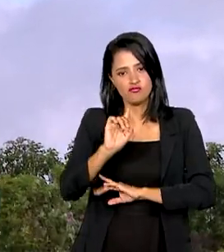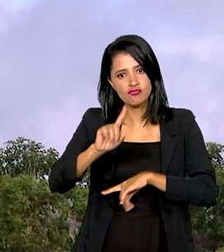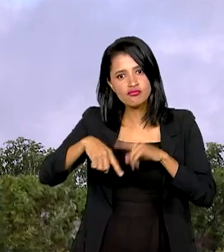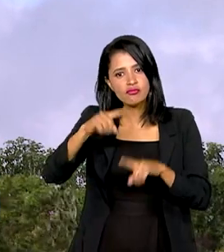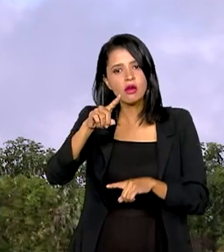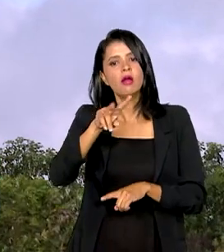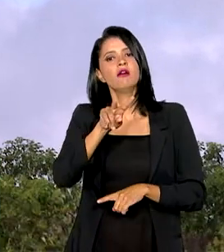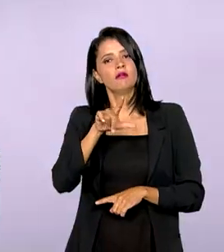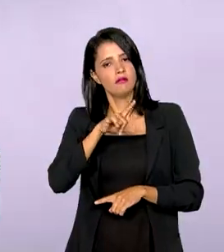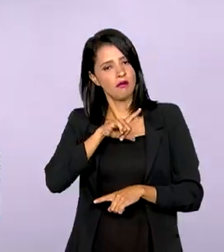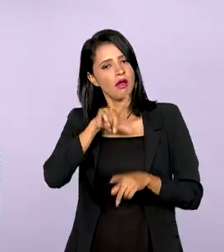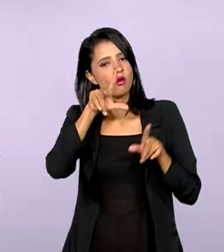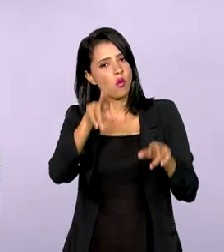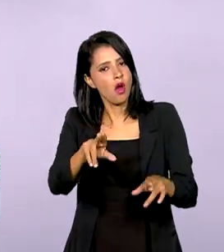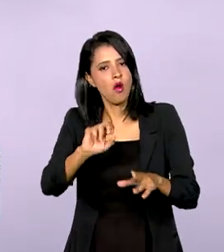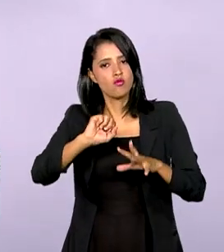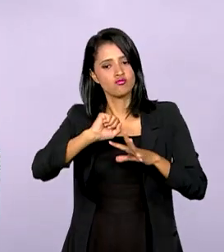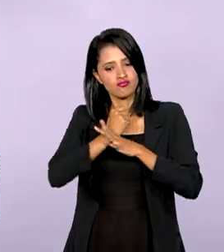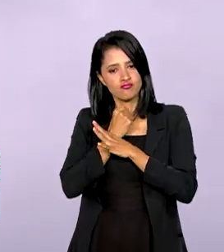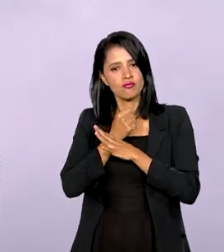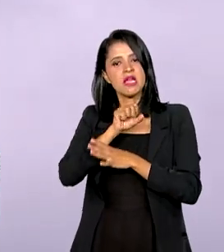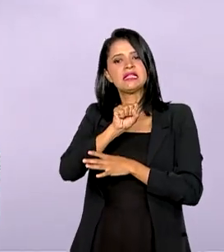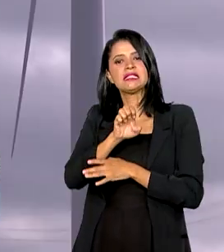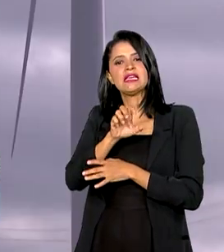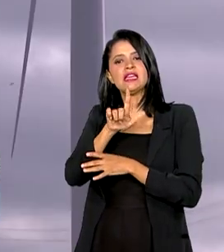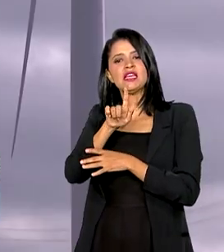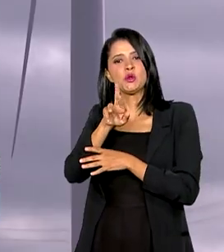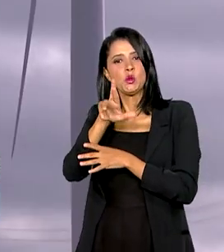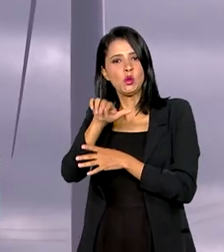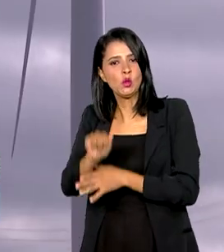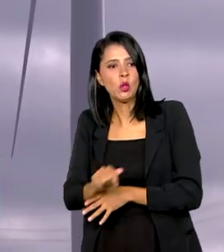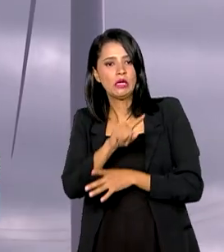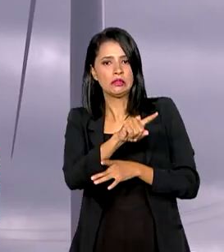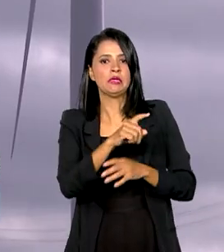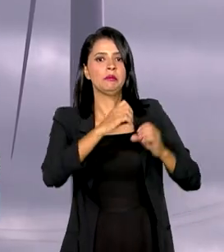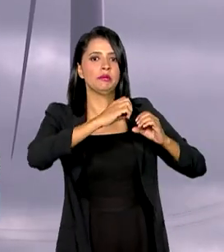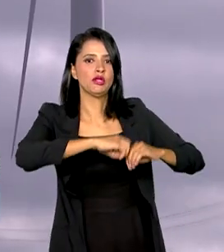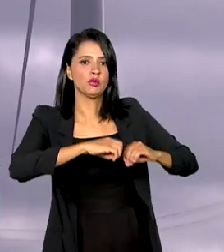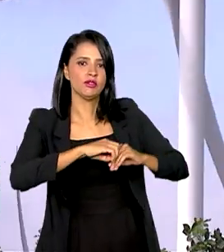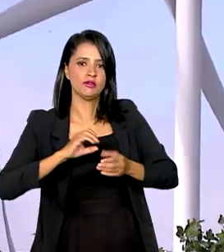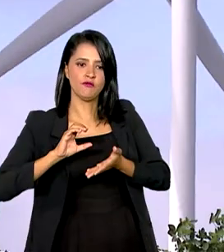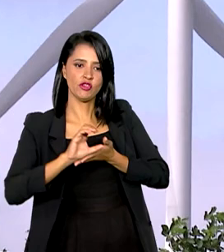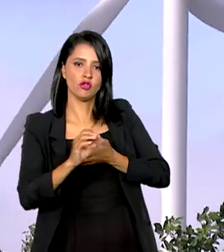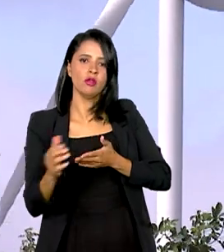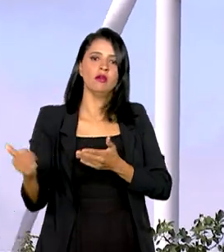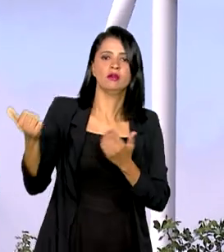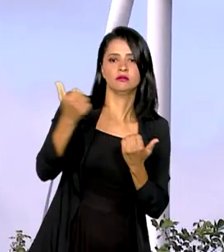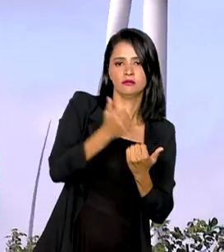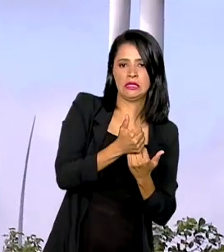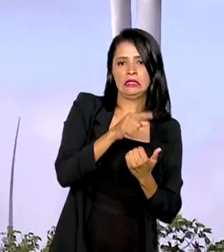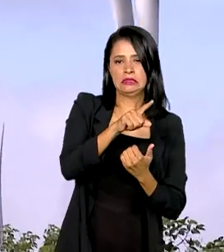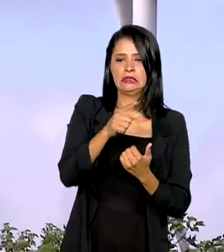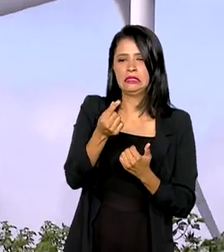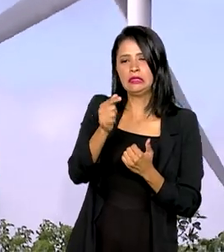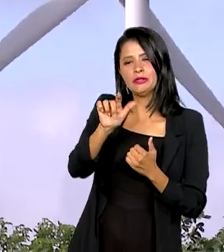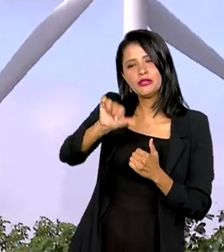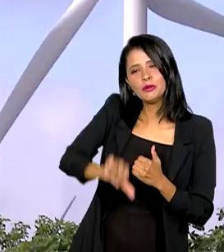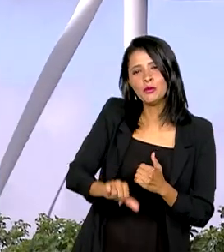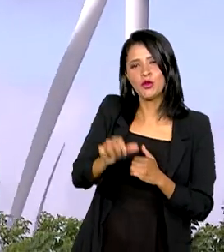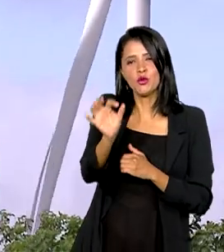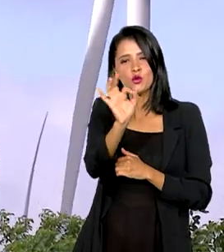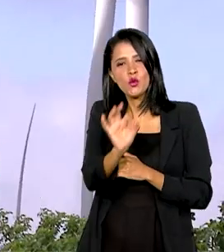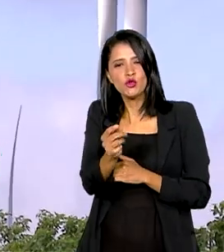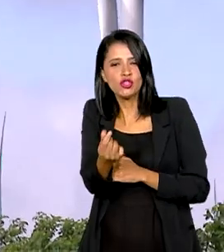funcionar como um seguro que cobre eventual prejuízo dos investidores no caso de desvalorização da nossa